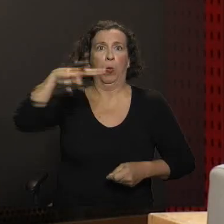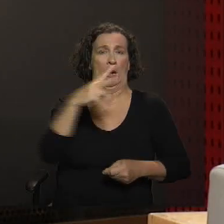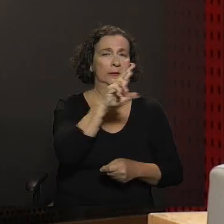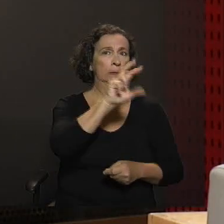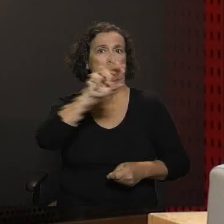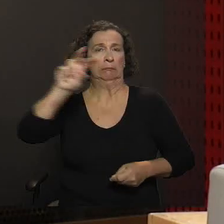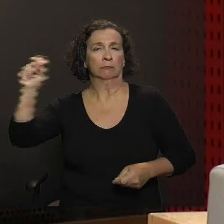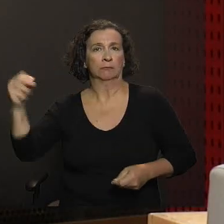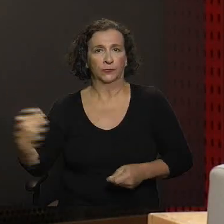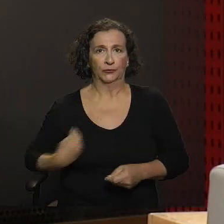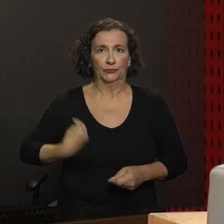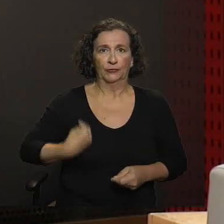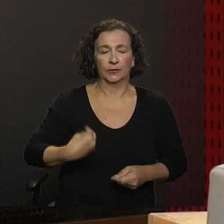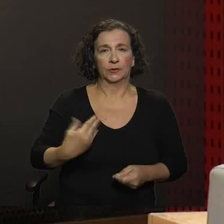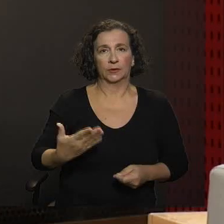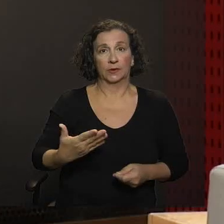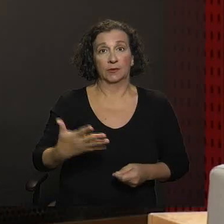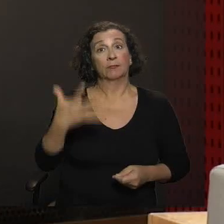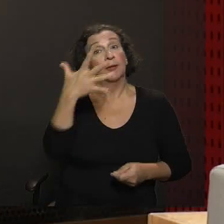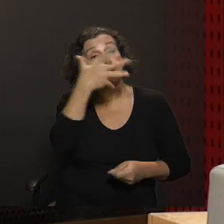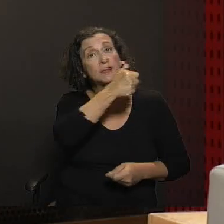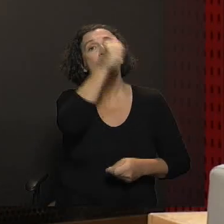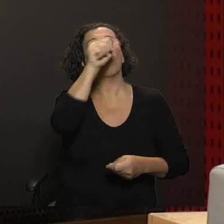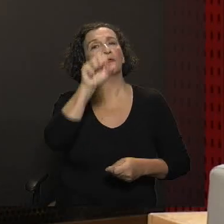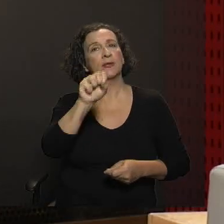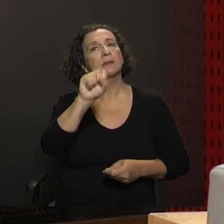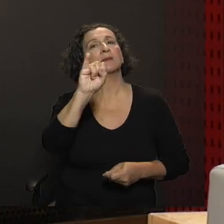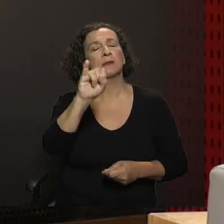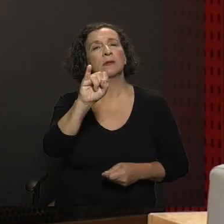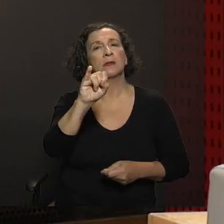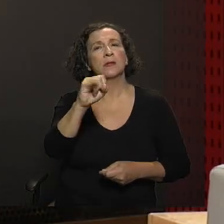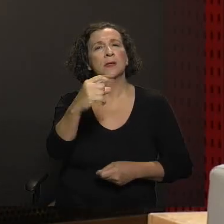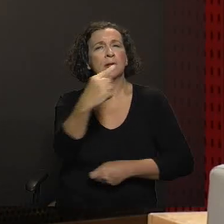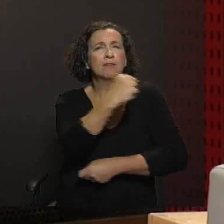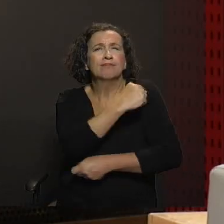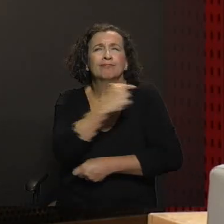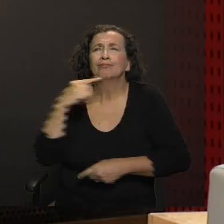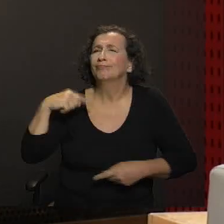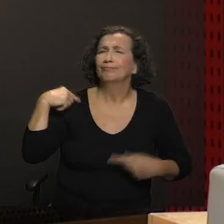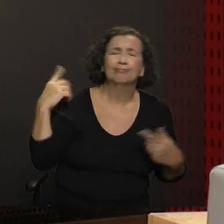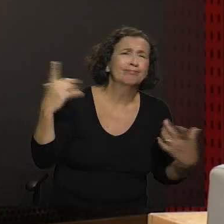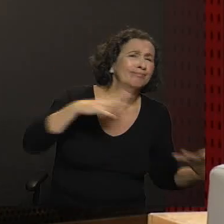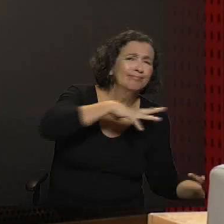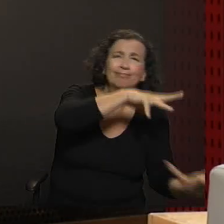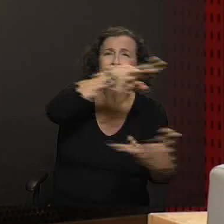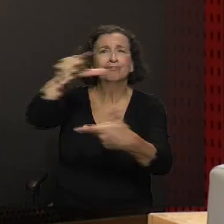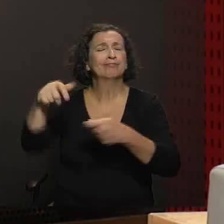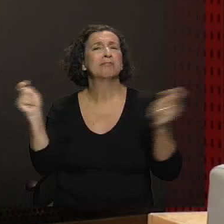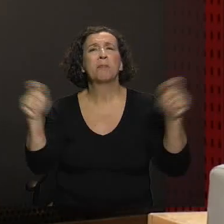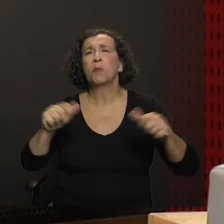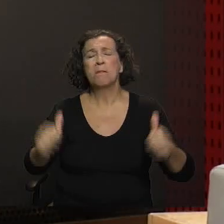de vidas salvas se essa vacinação global melhorasse.